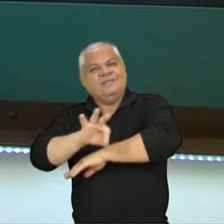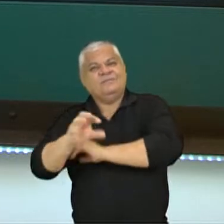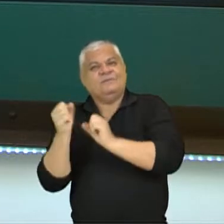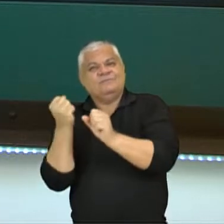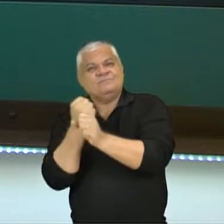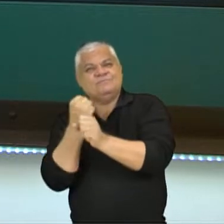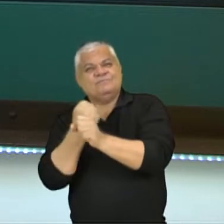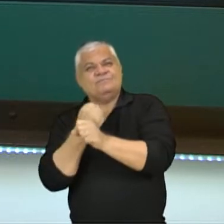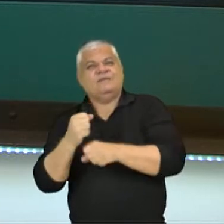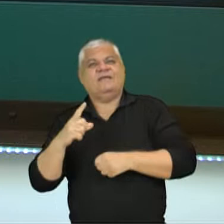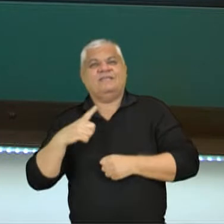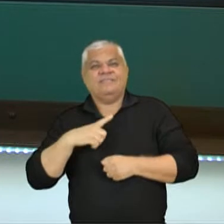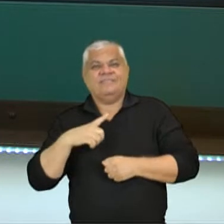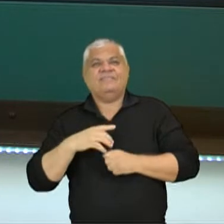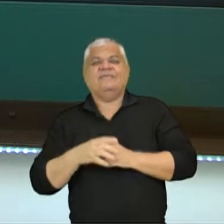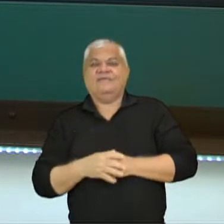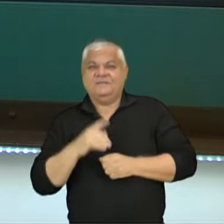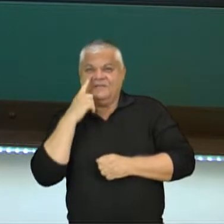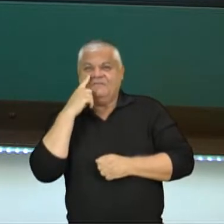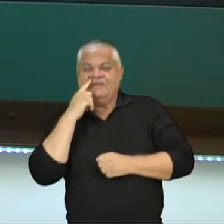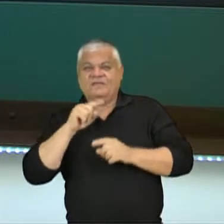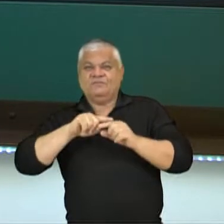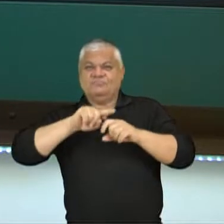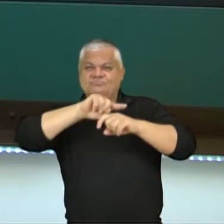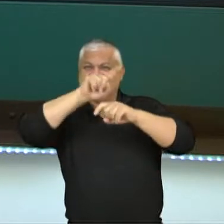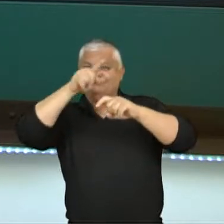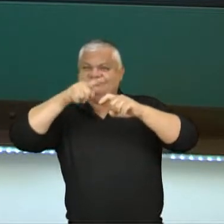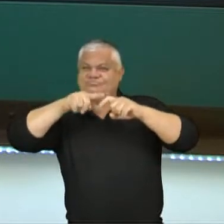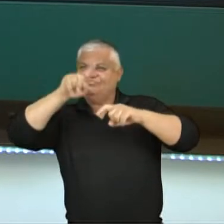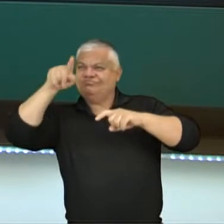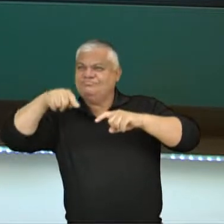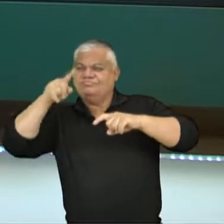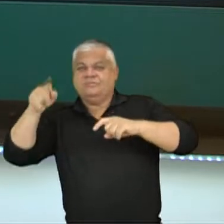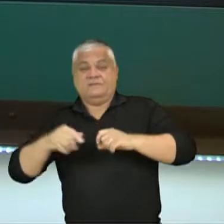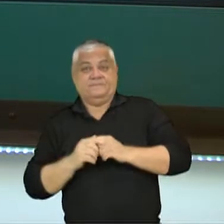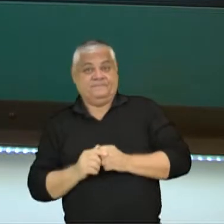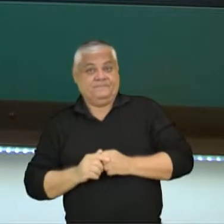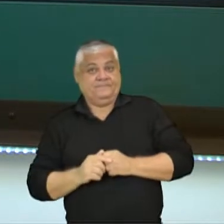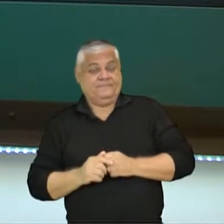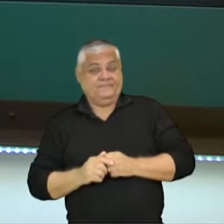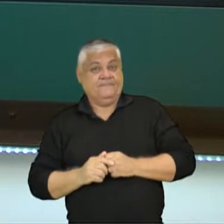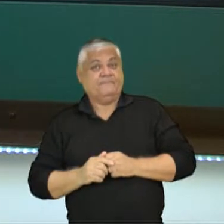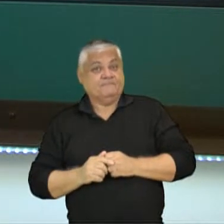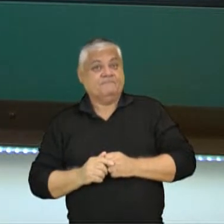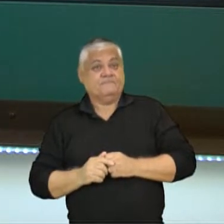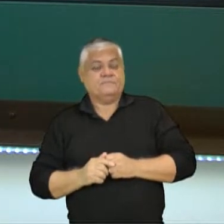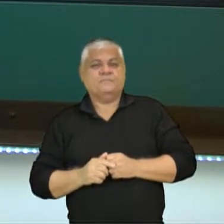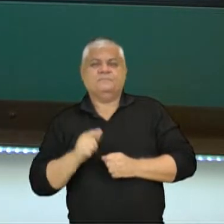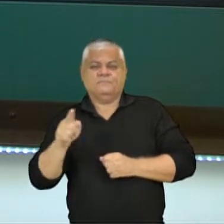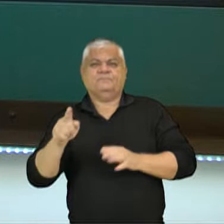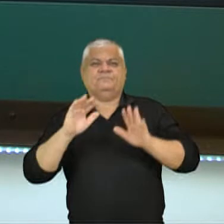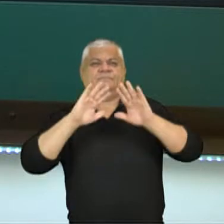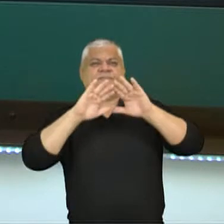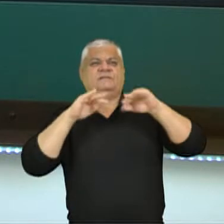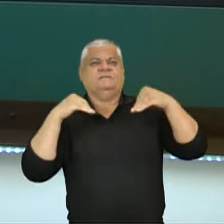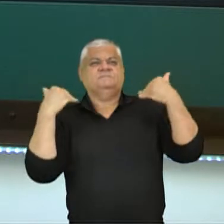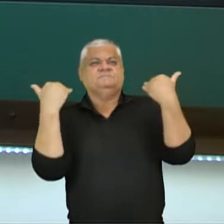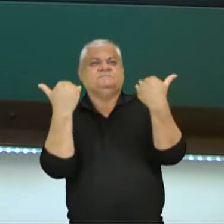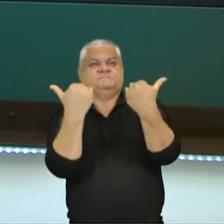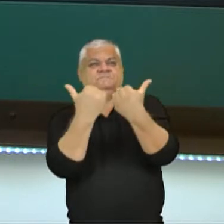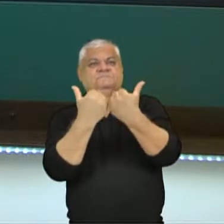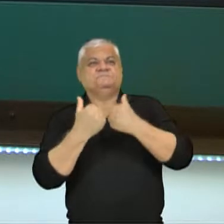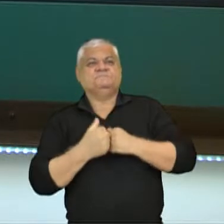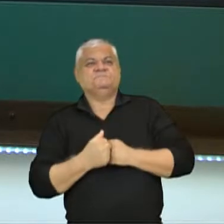Nós temos um apelido graças a essa escultura ali. O que acontece, gente? Quando foi feito o anfiteatro Flávio, que é o nome verdadeiro,